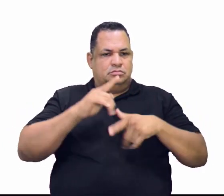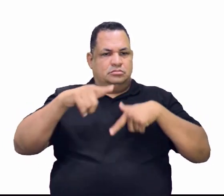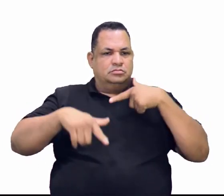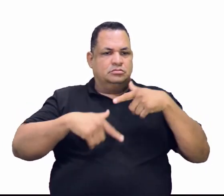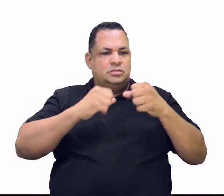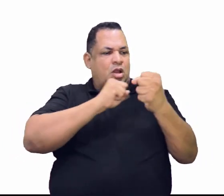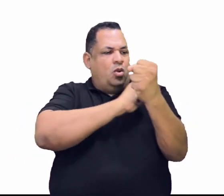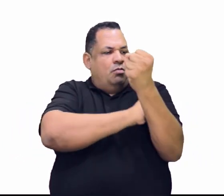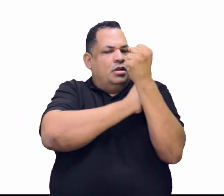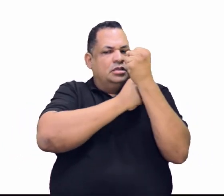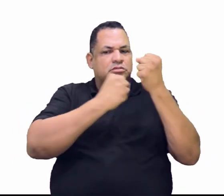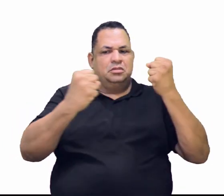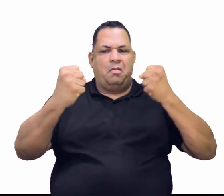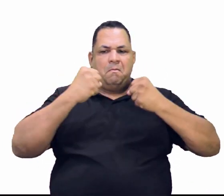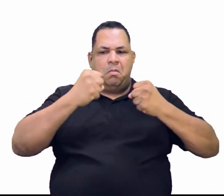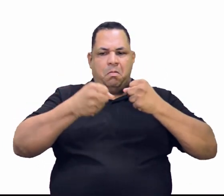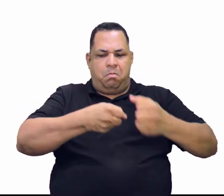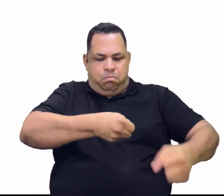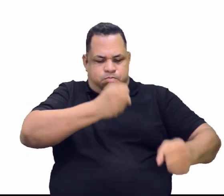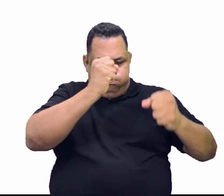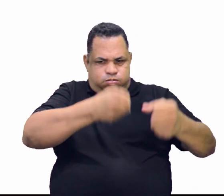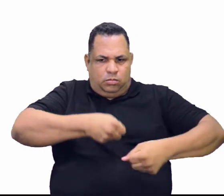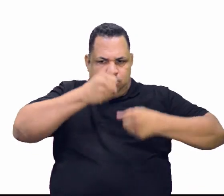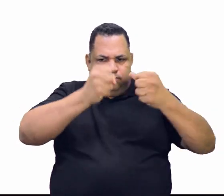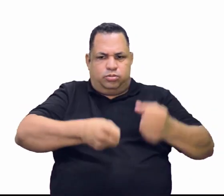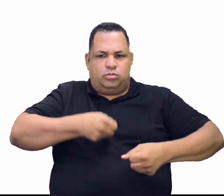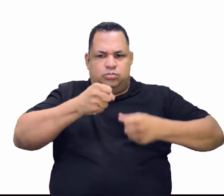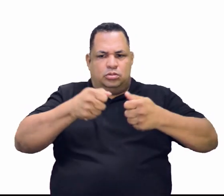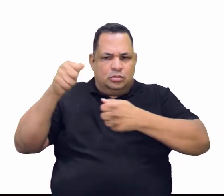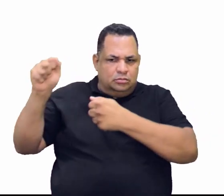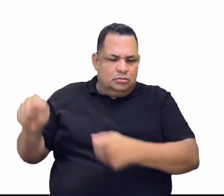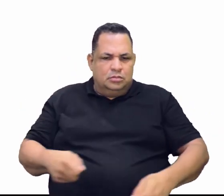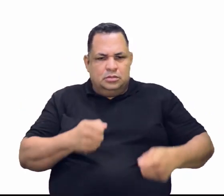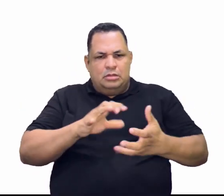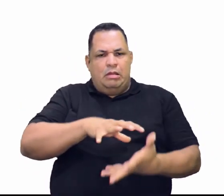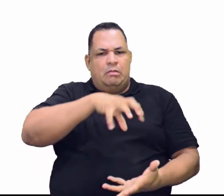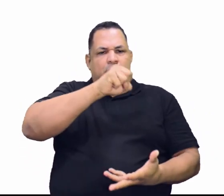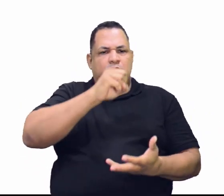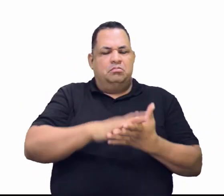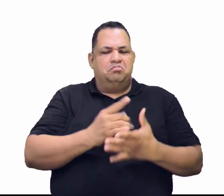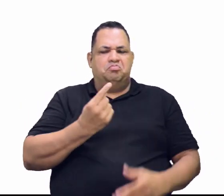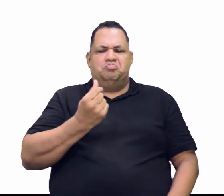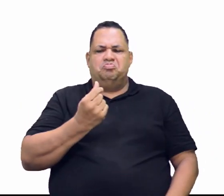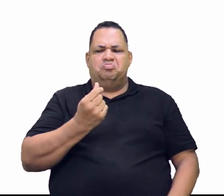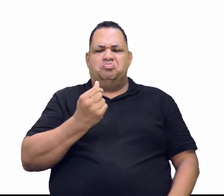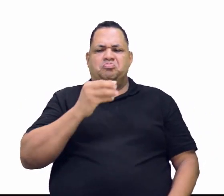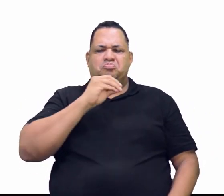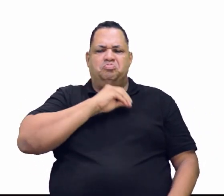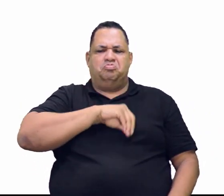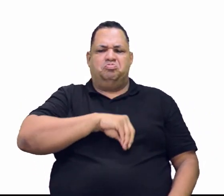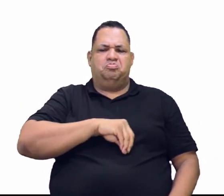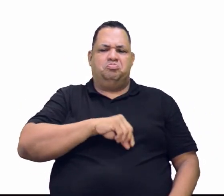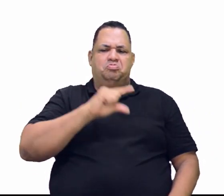O trabalho era abraçal. E se pagava muito, muito, muito, muito pouco por isso.